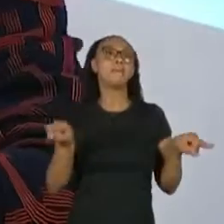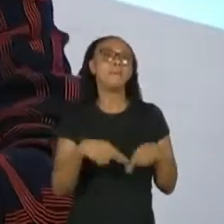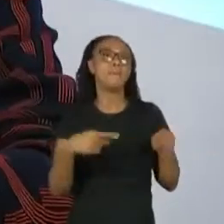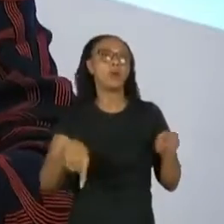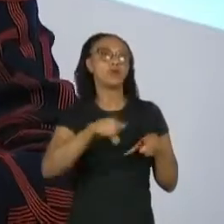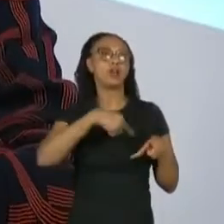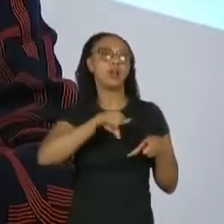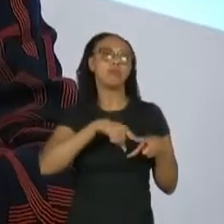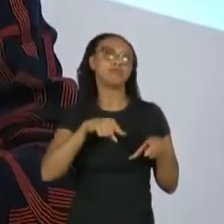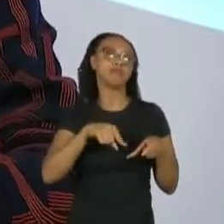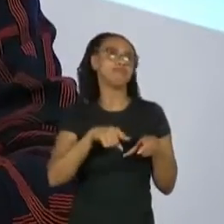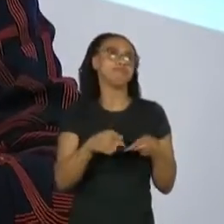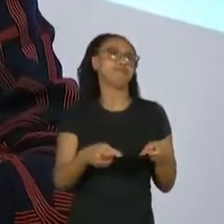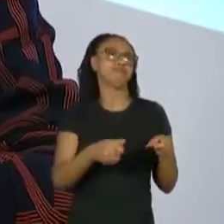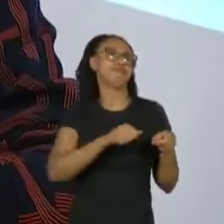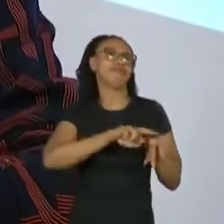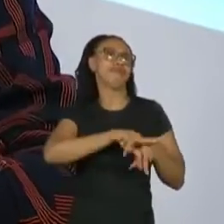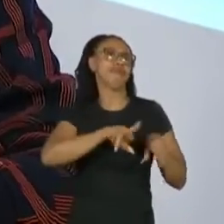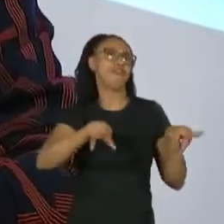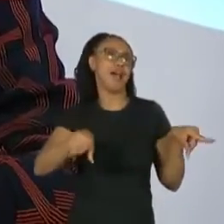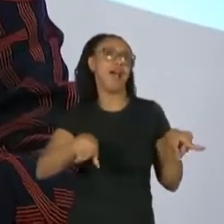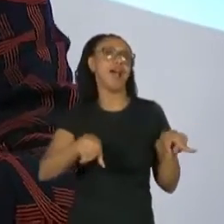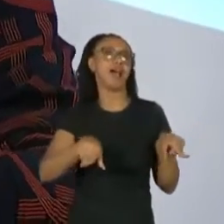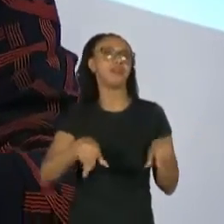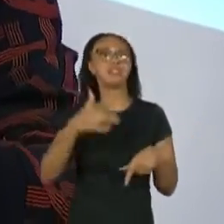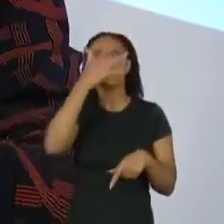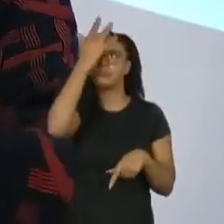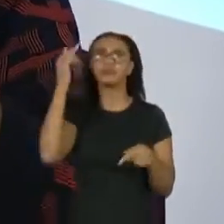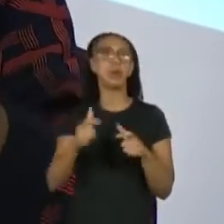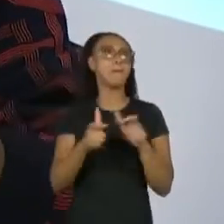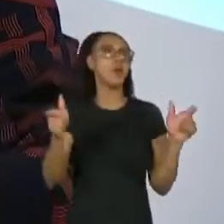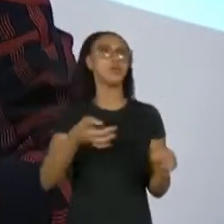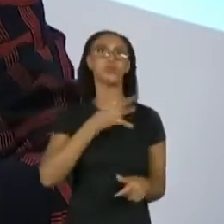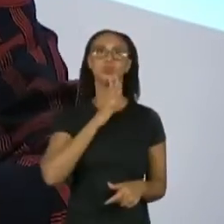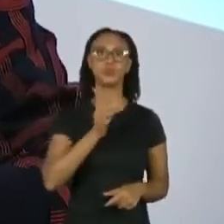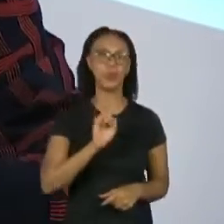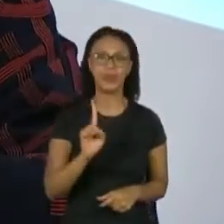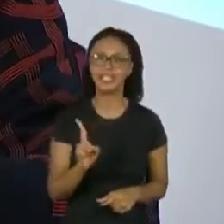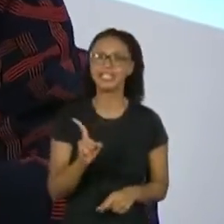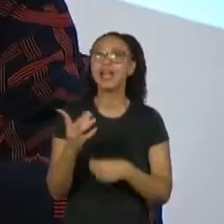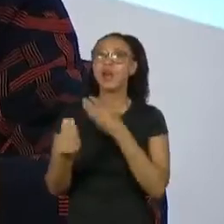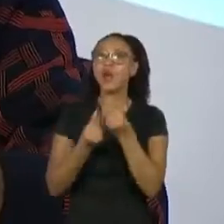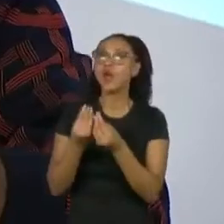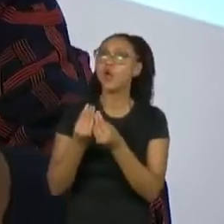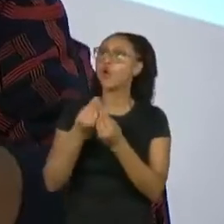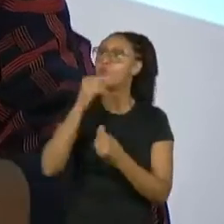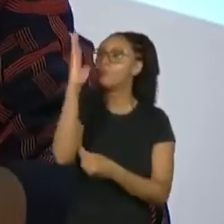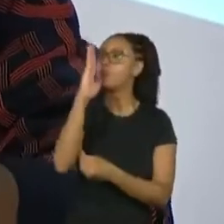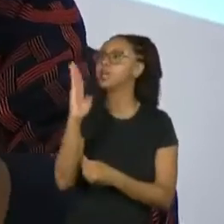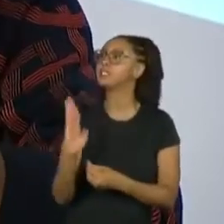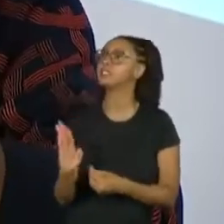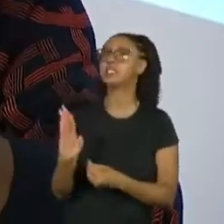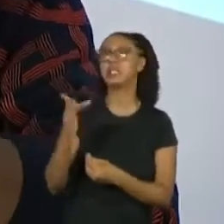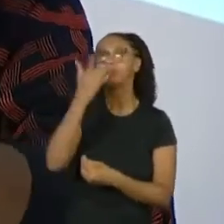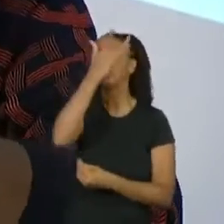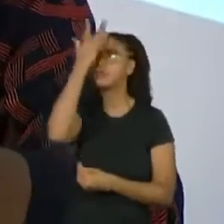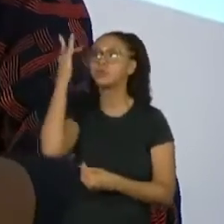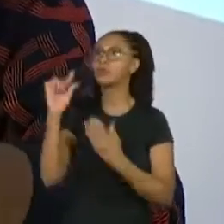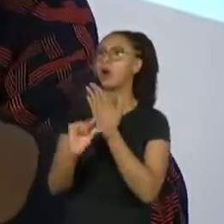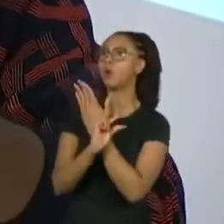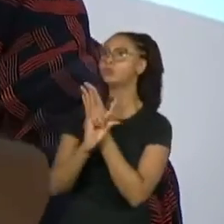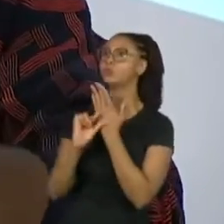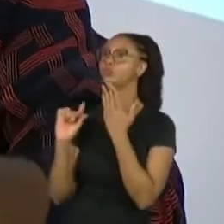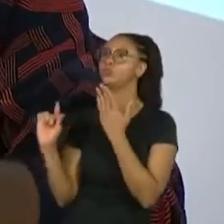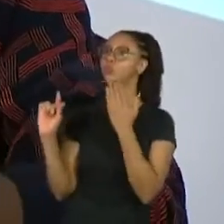tem muita gente agora que está passando a conhecer, redescobrir o Brasil, redescobrir os nossos nomes, os nossos grandes